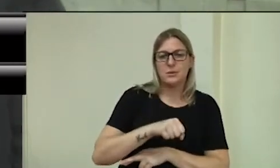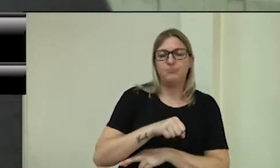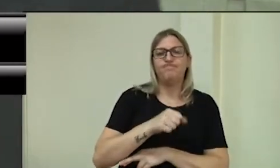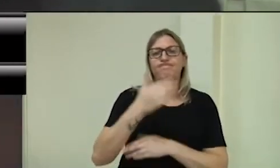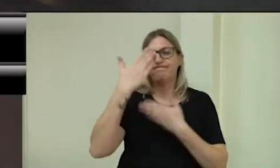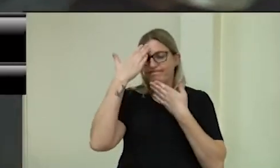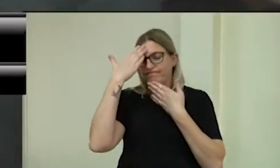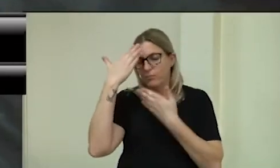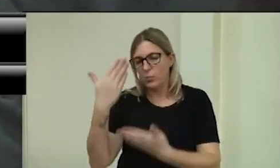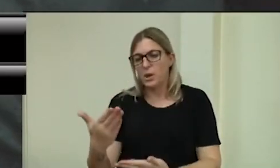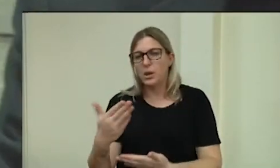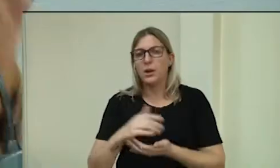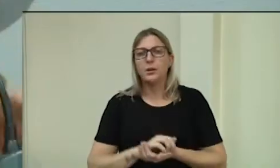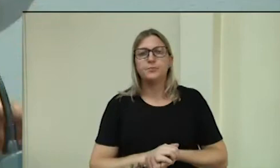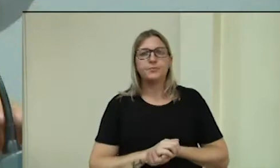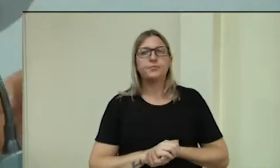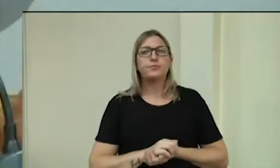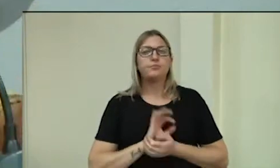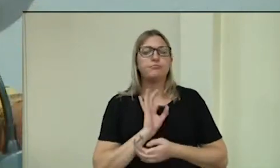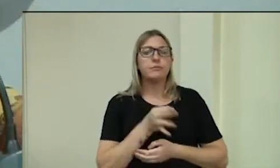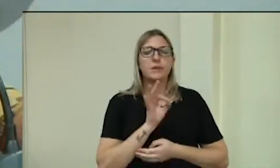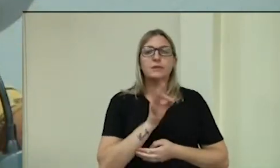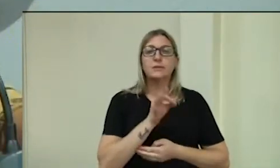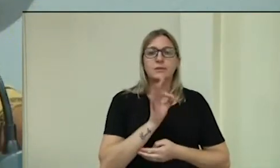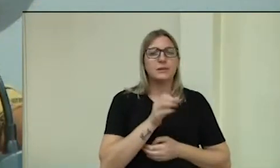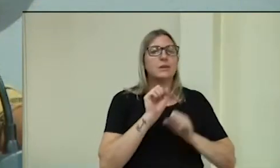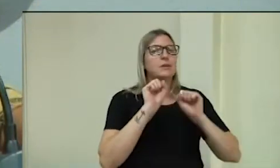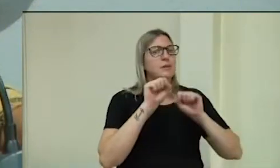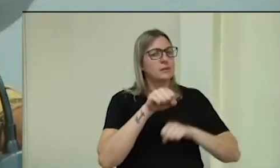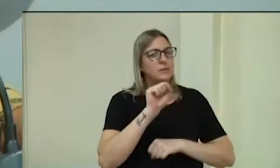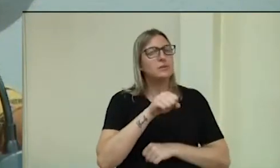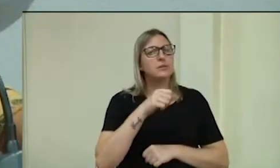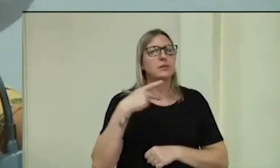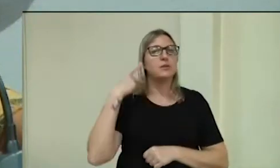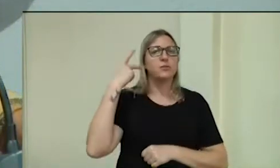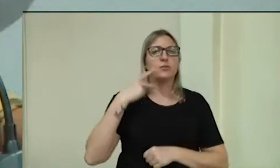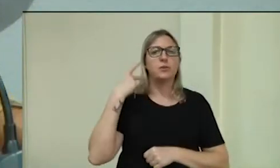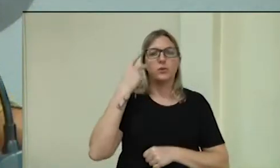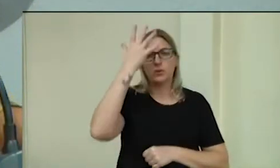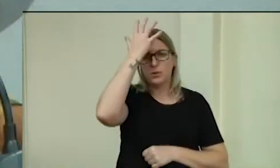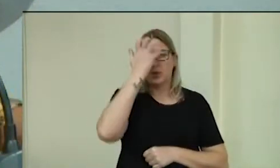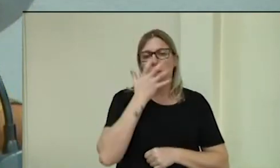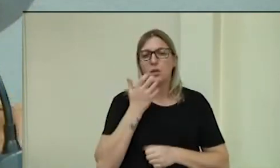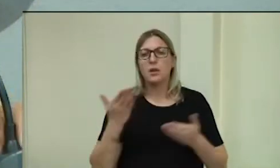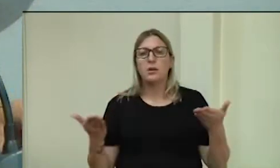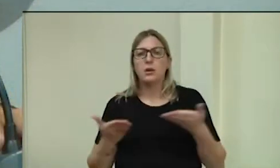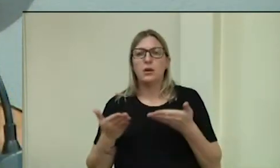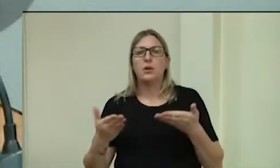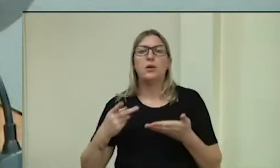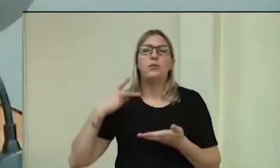obrigado. Com certeza, vereador André. Vereadora Alessandro, com a palavra.